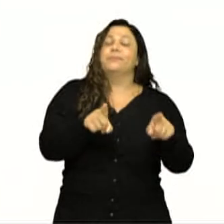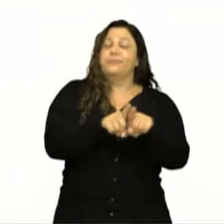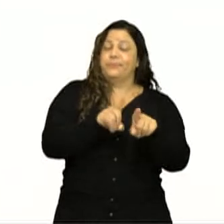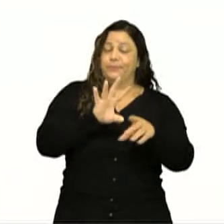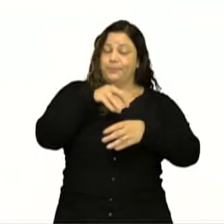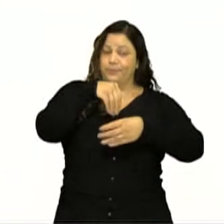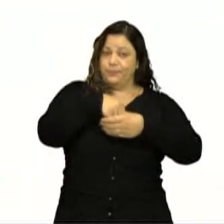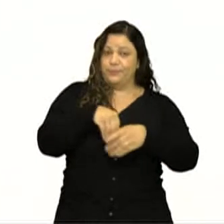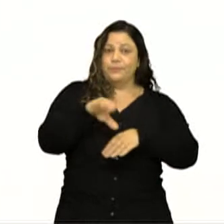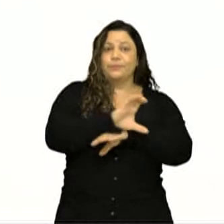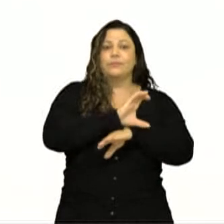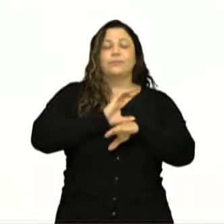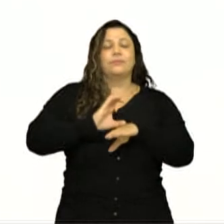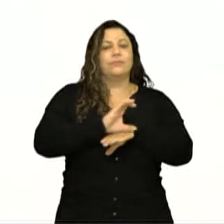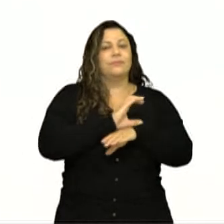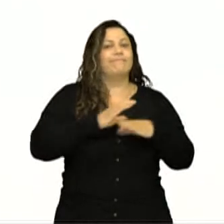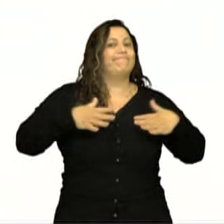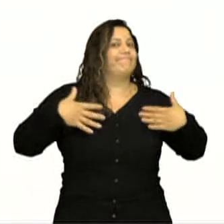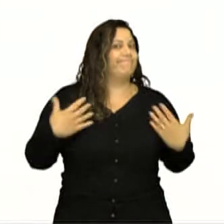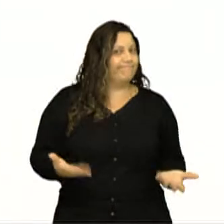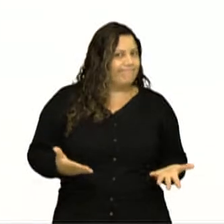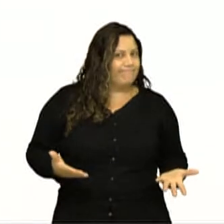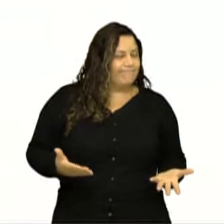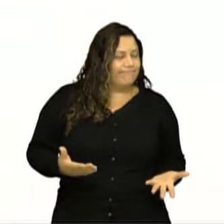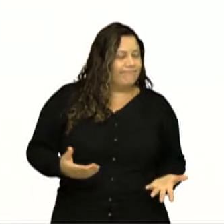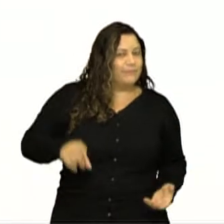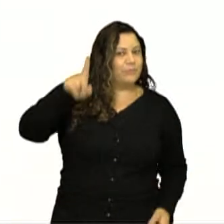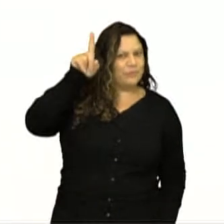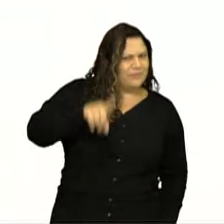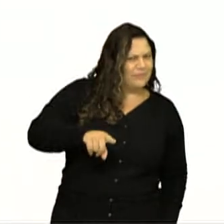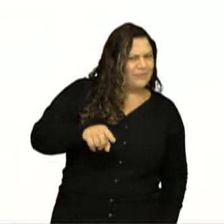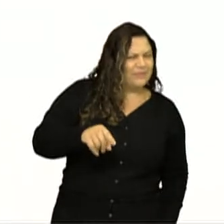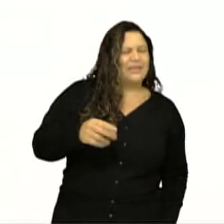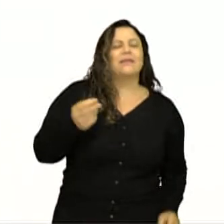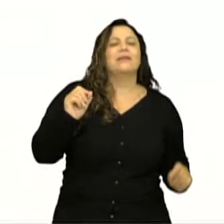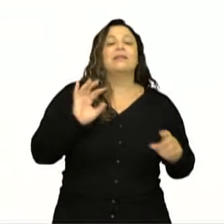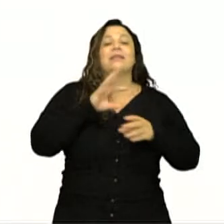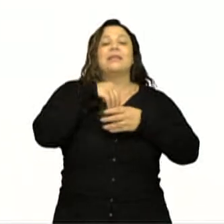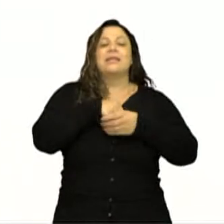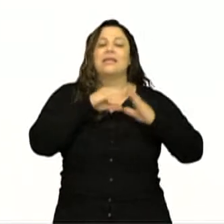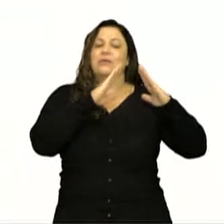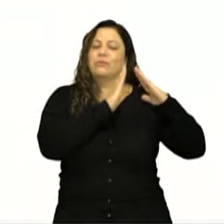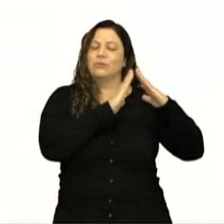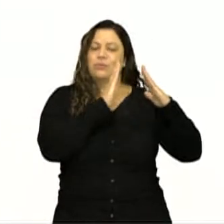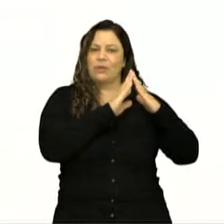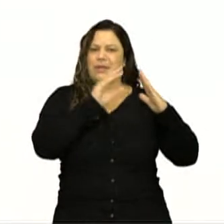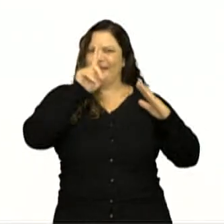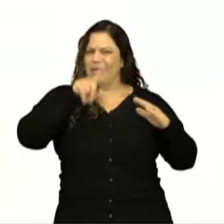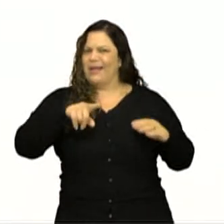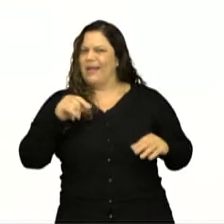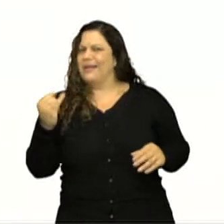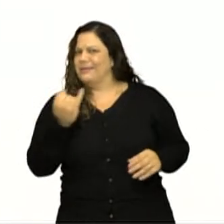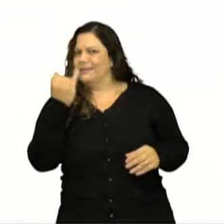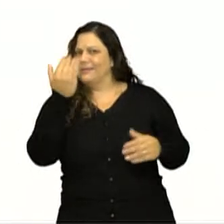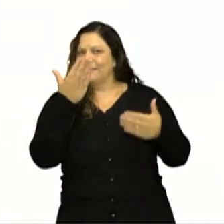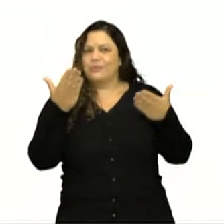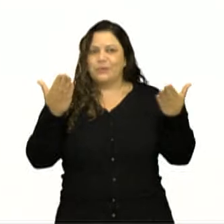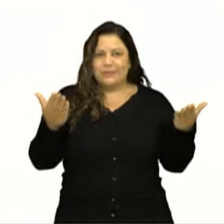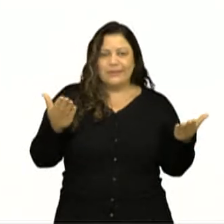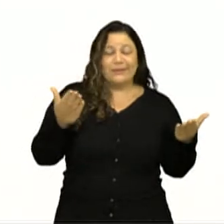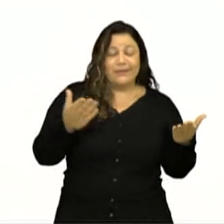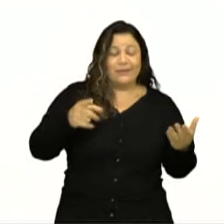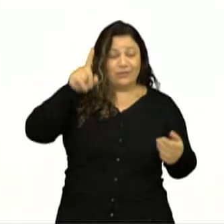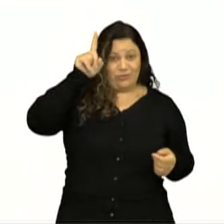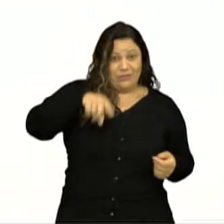Constituição. E aí, tá valendo esse artigo aí dentro da sua casa, esse inciso dentro da sua casa? Tá